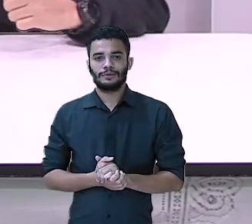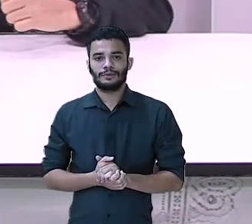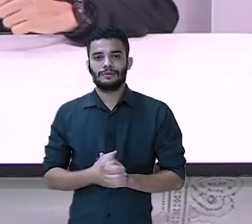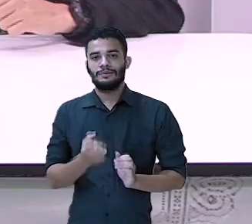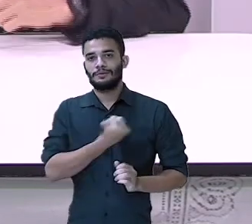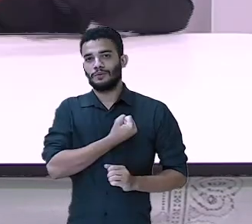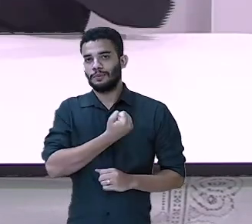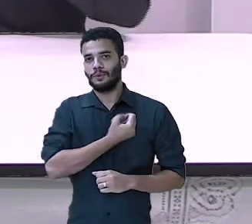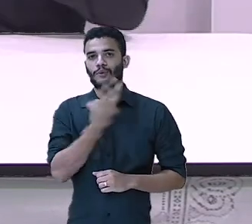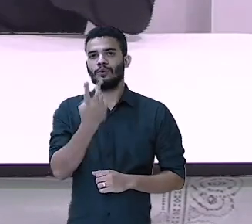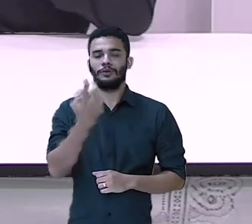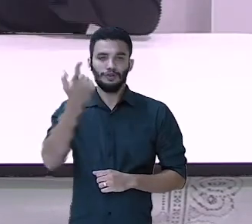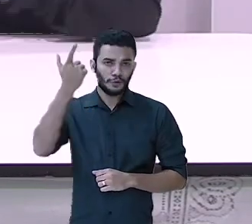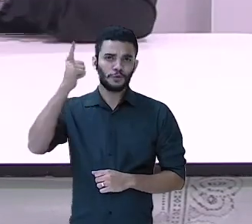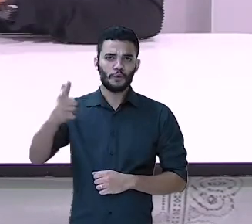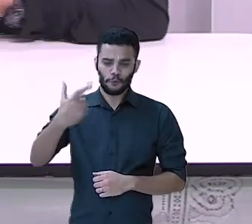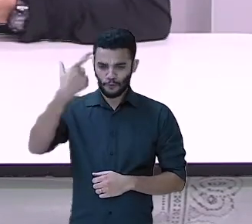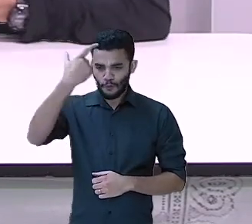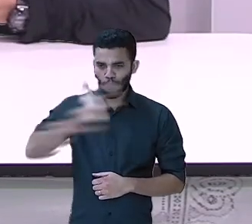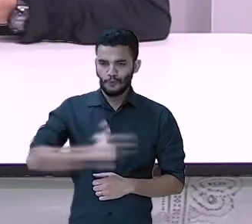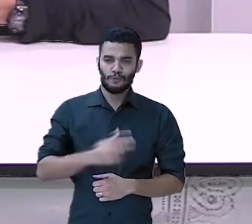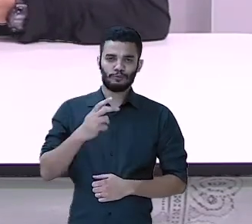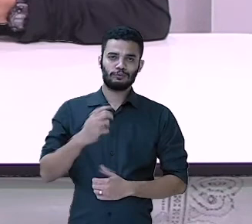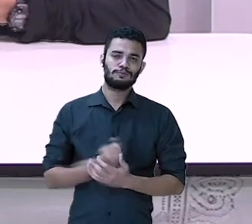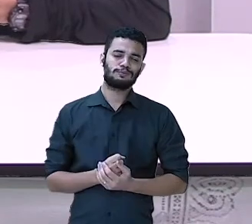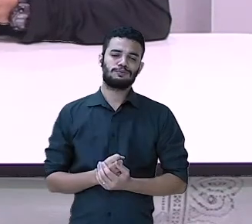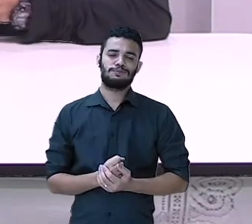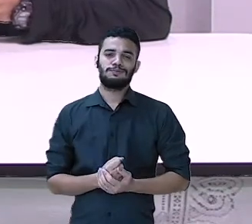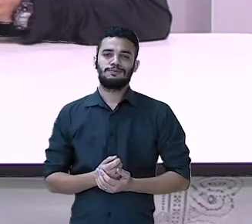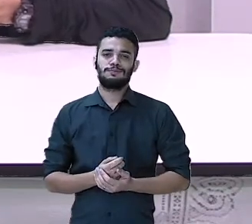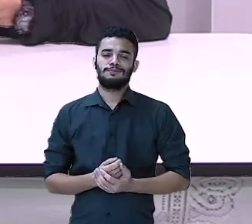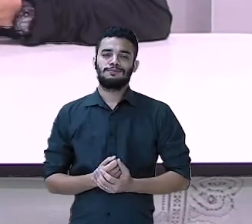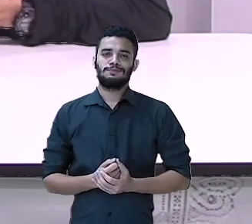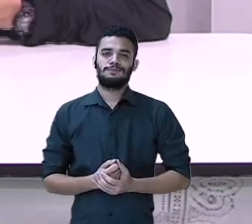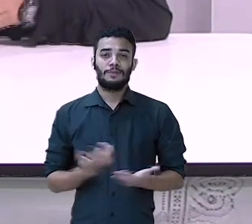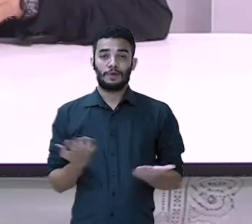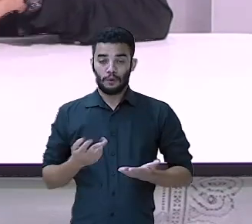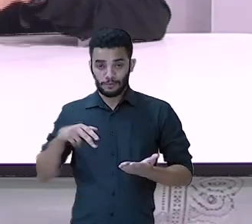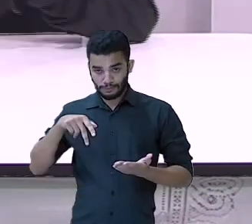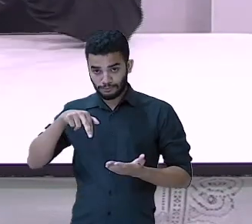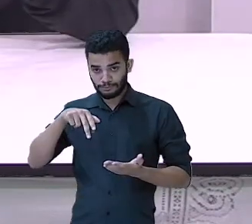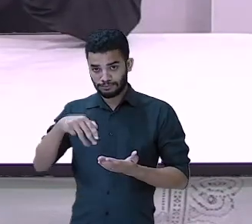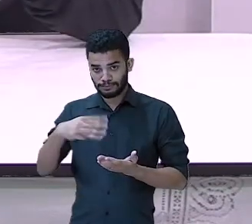Dois de novo. Continuo com a moeda. Andei a terceira casa.